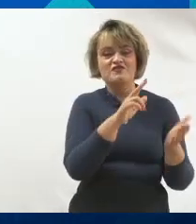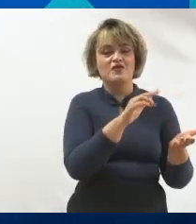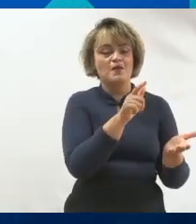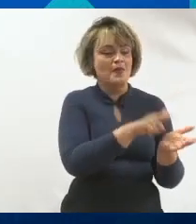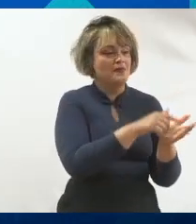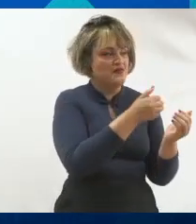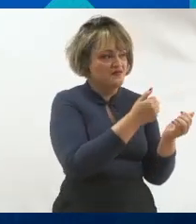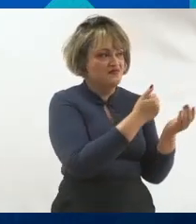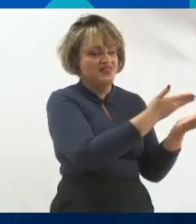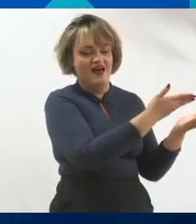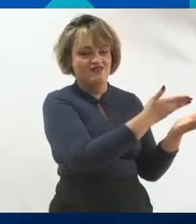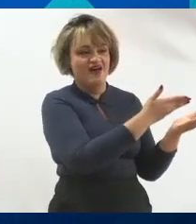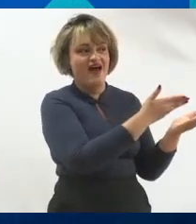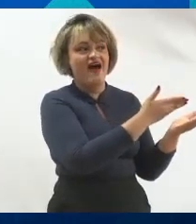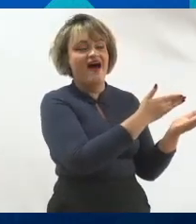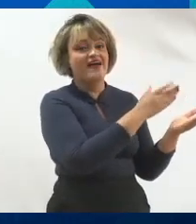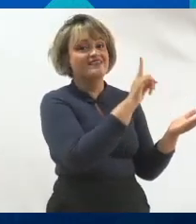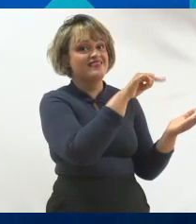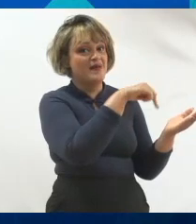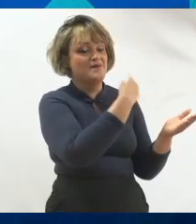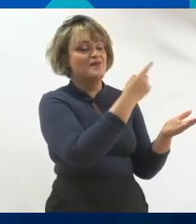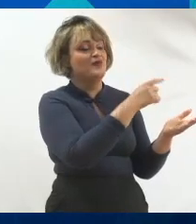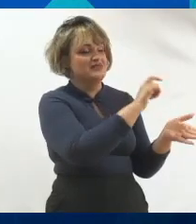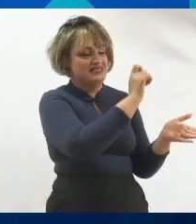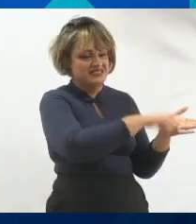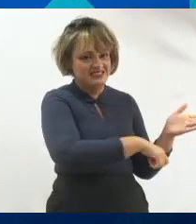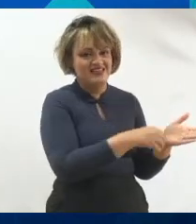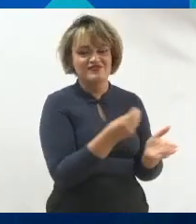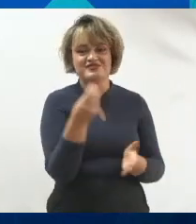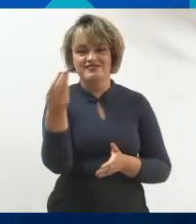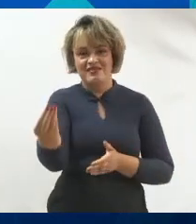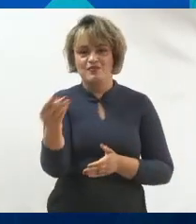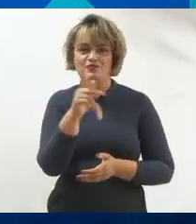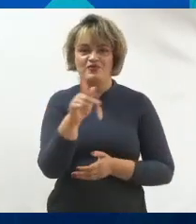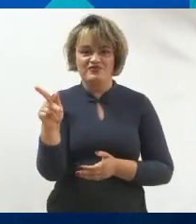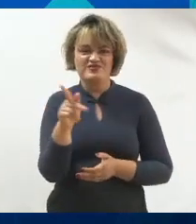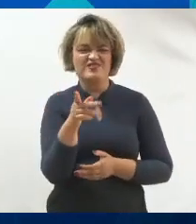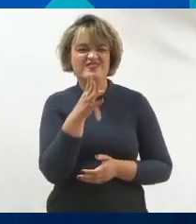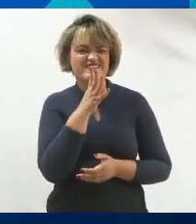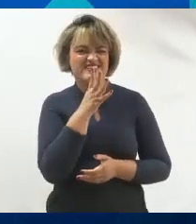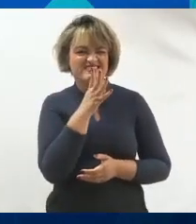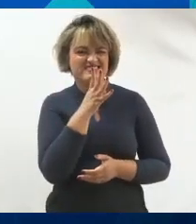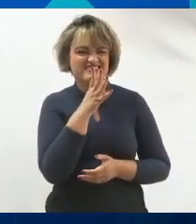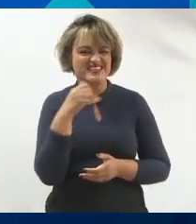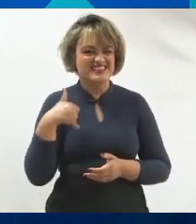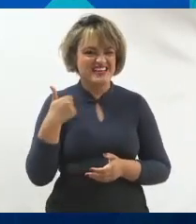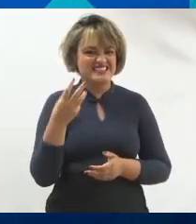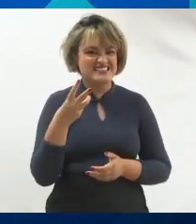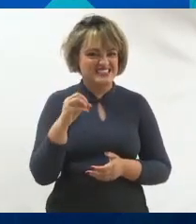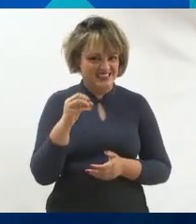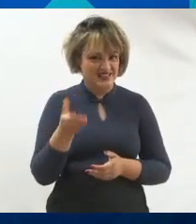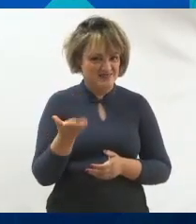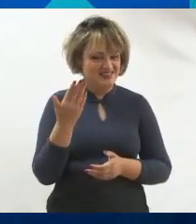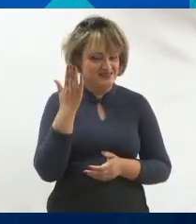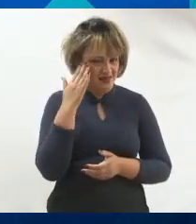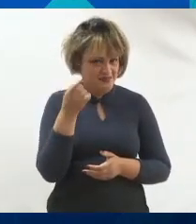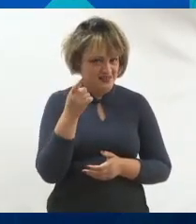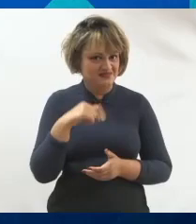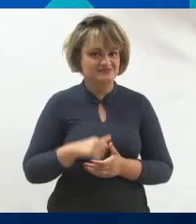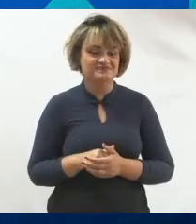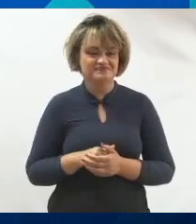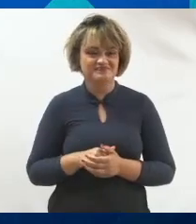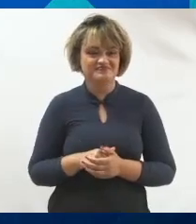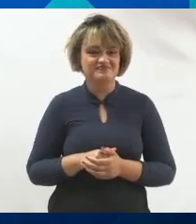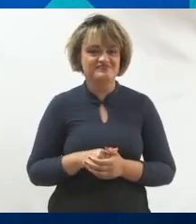você precisava devolver no dia seguinte assinado. Quem aqui, com certeza, com mais de 30 anos, já passou por uma situação dessa?